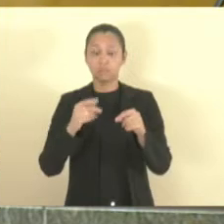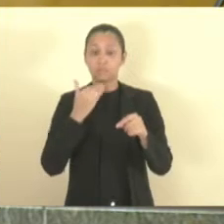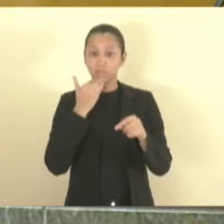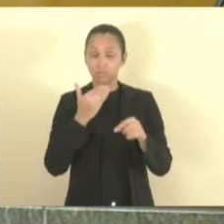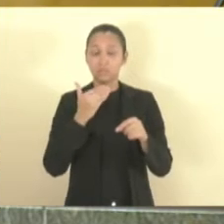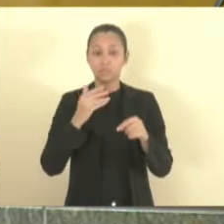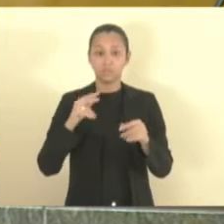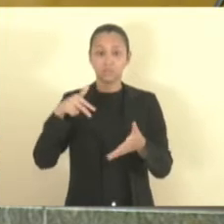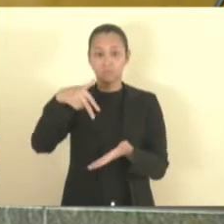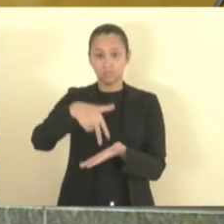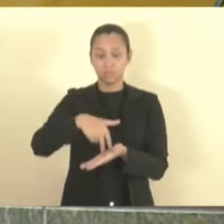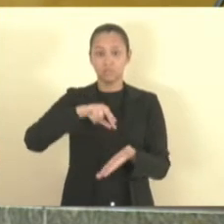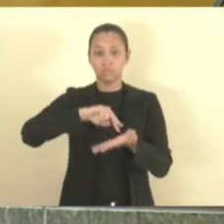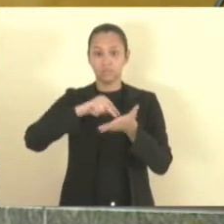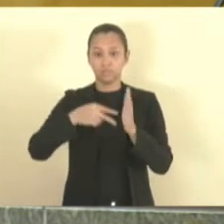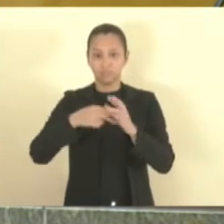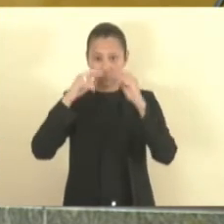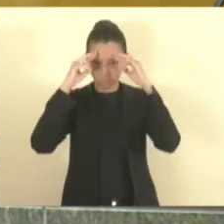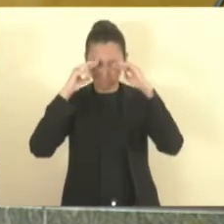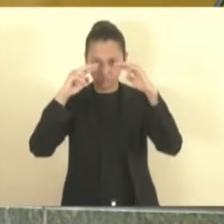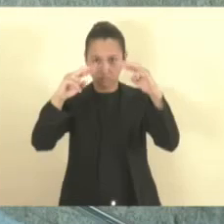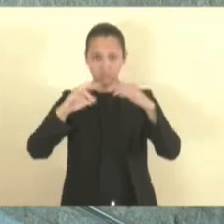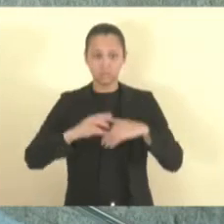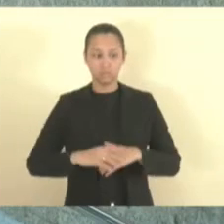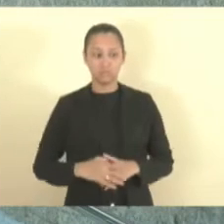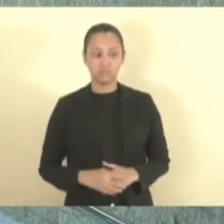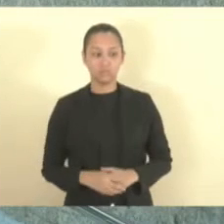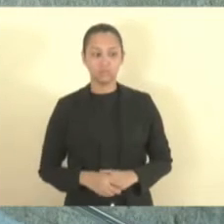solicito a todos que fiquem de pé esse sinal de respeito.